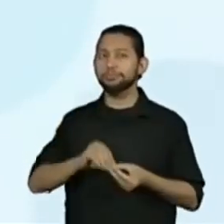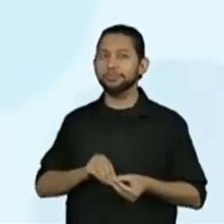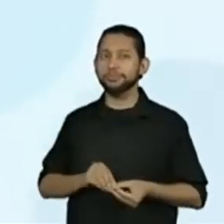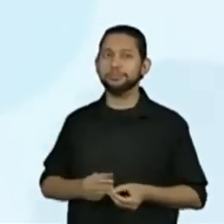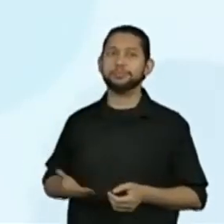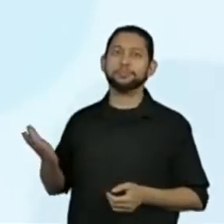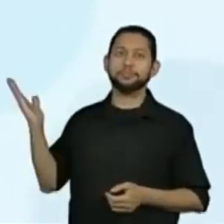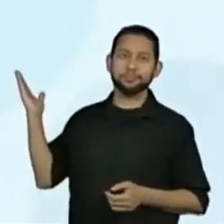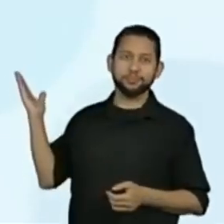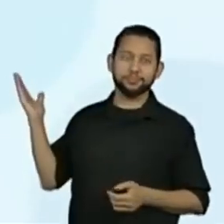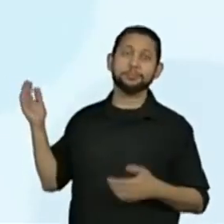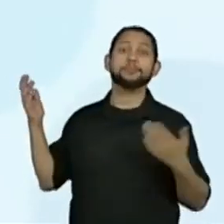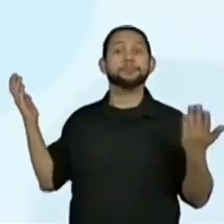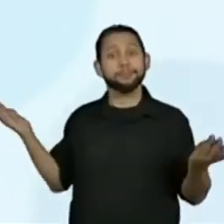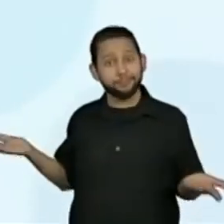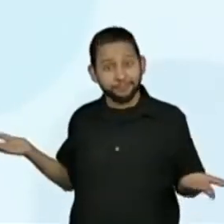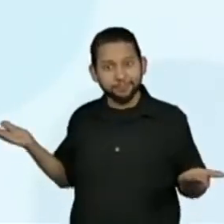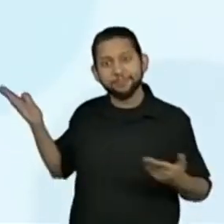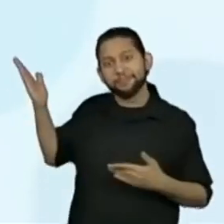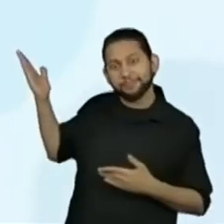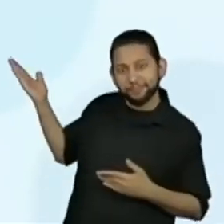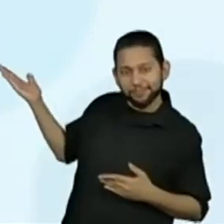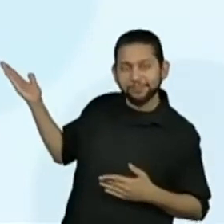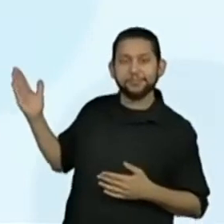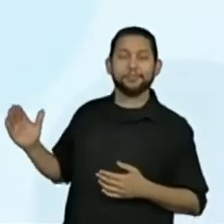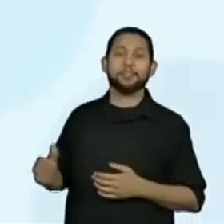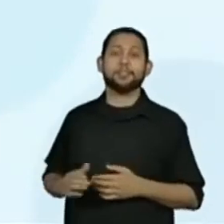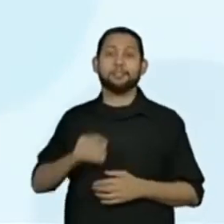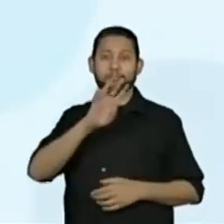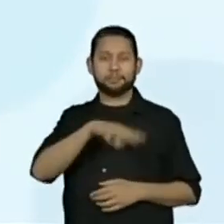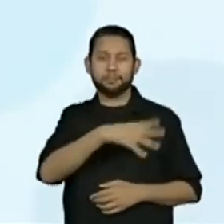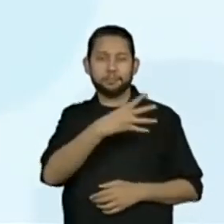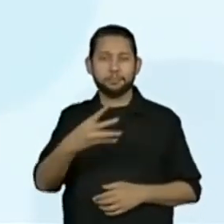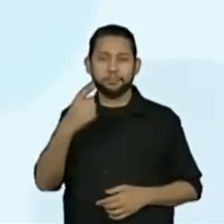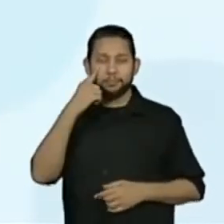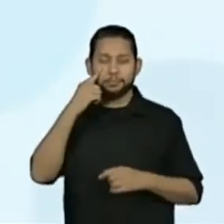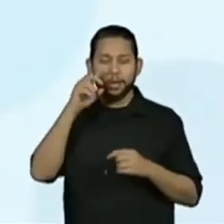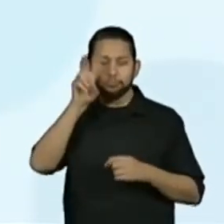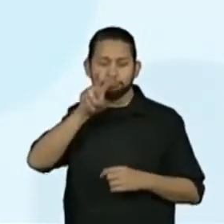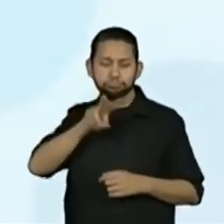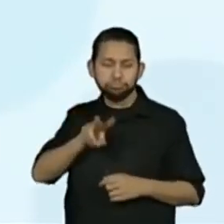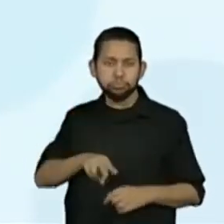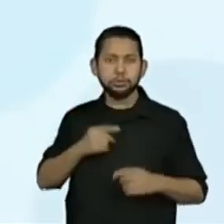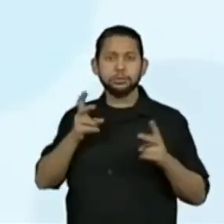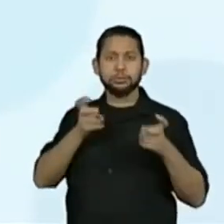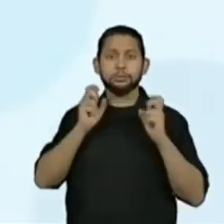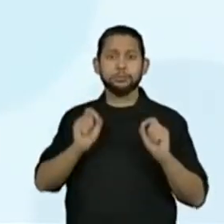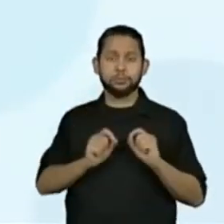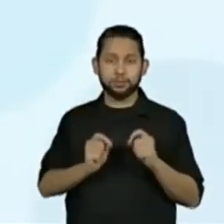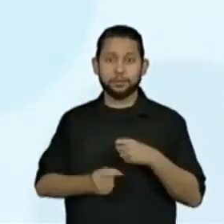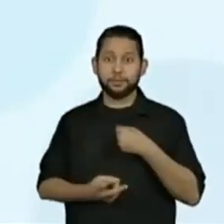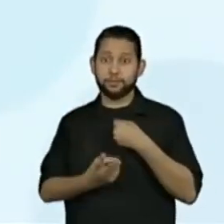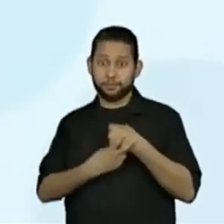Próxima tela. Então, por meio dessa tabela, a gente analisou as palavras e concluiu o quê? Os